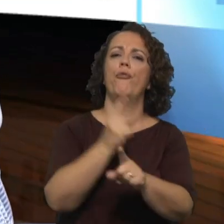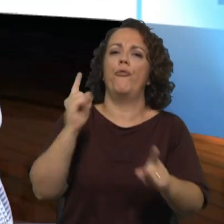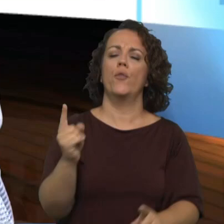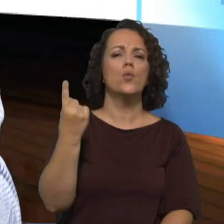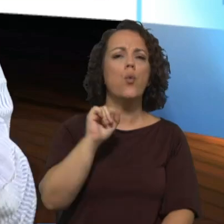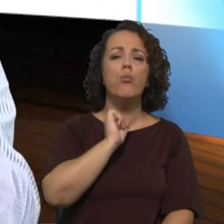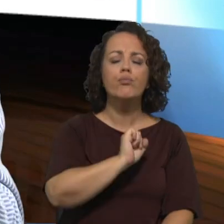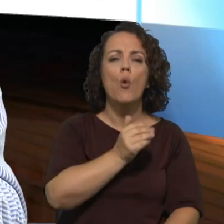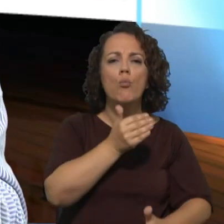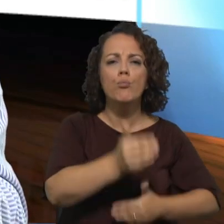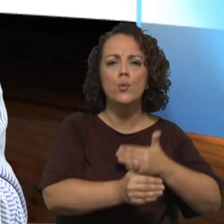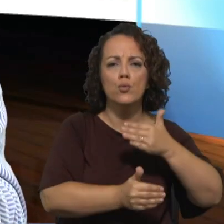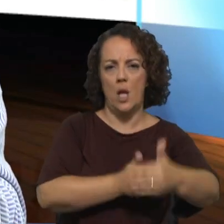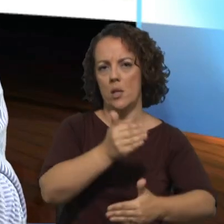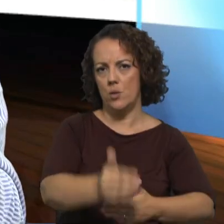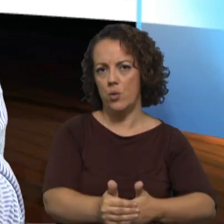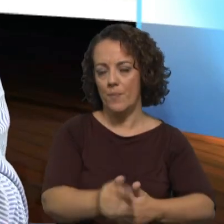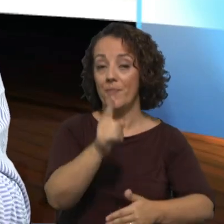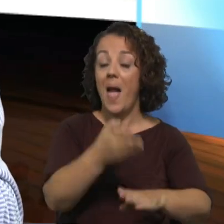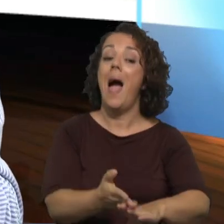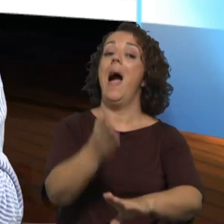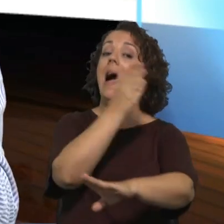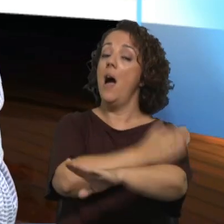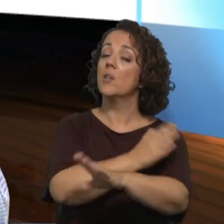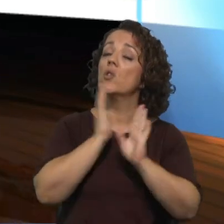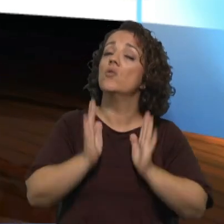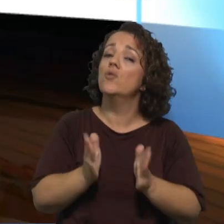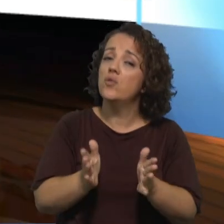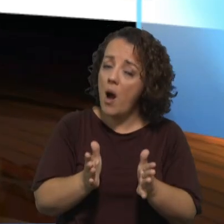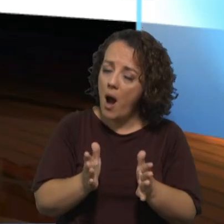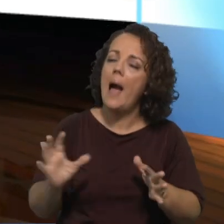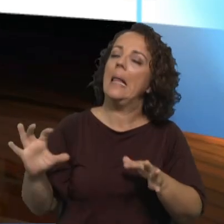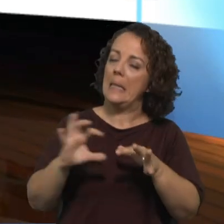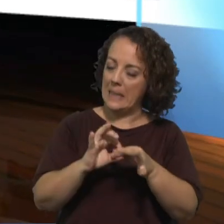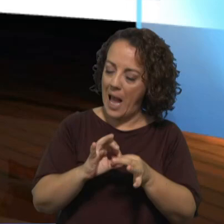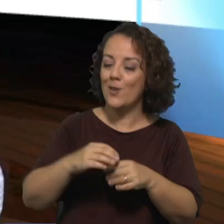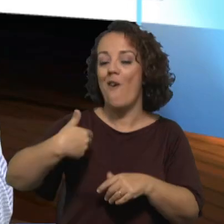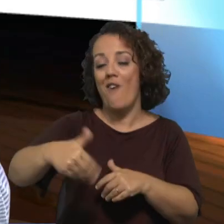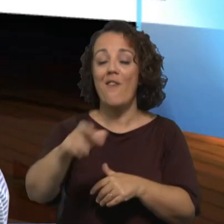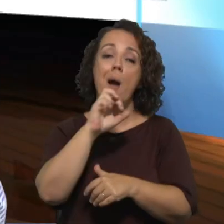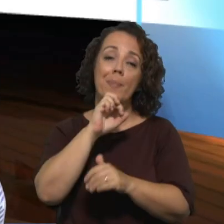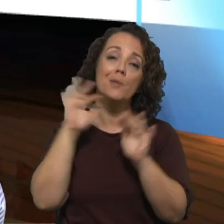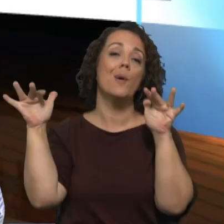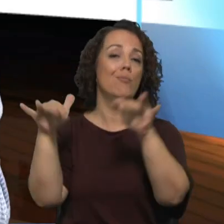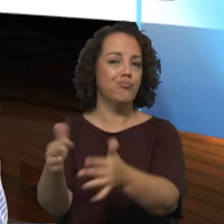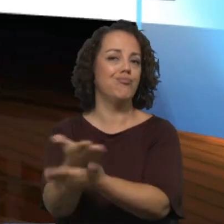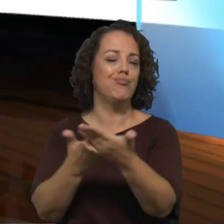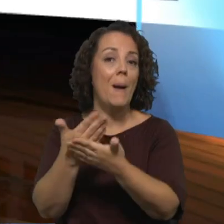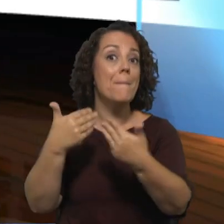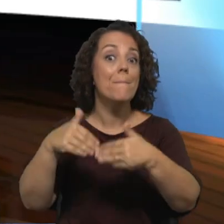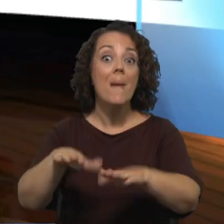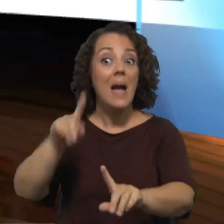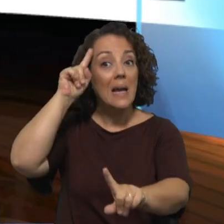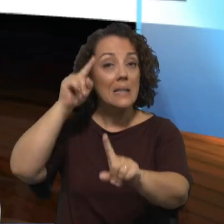sinodal que foi feita antes não em parte estava ligada ao sínodo mas em grande parte estava ligada à própria